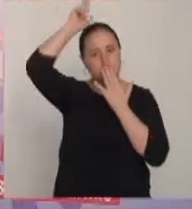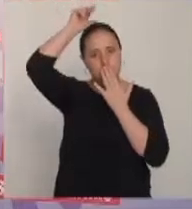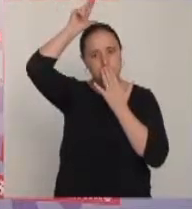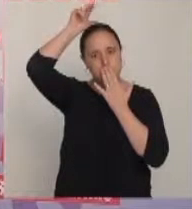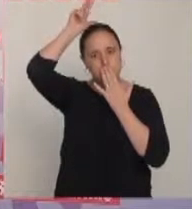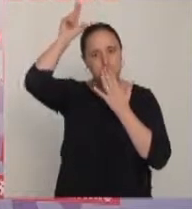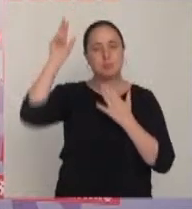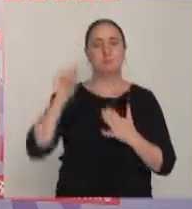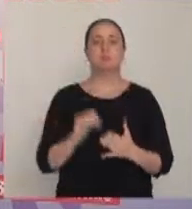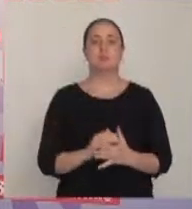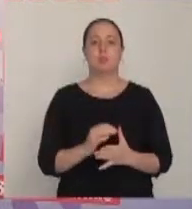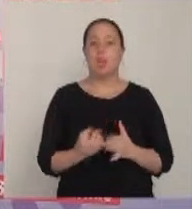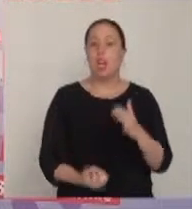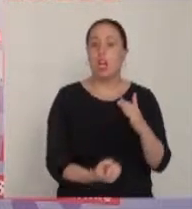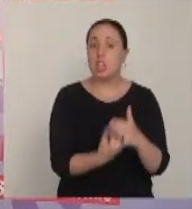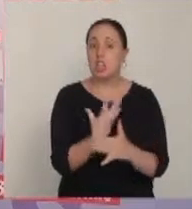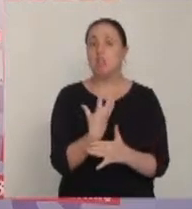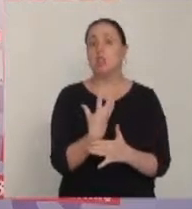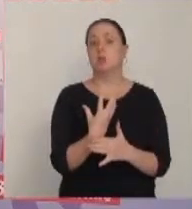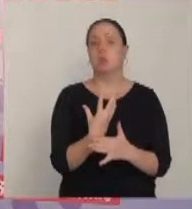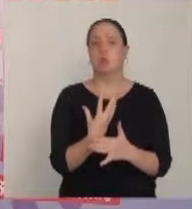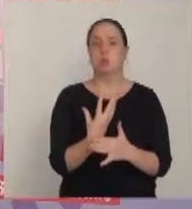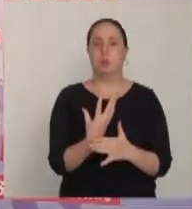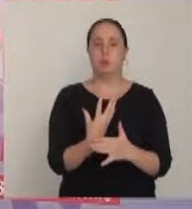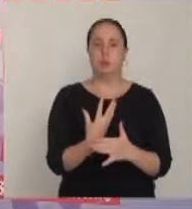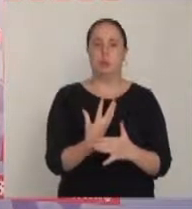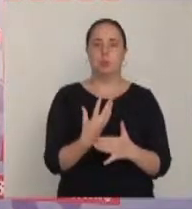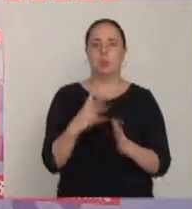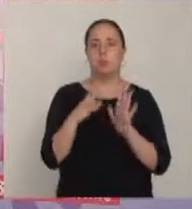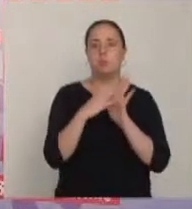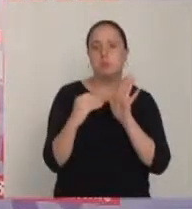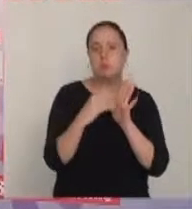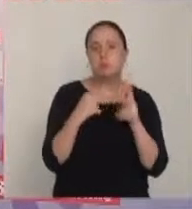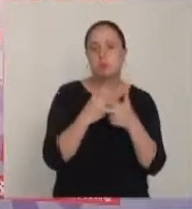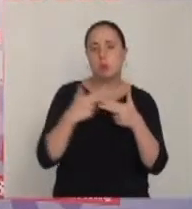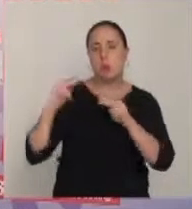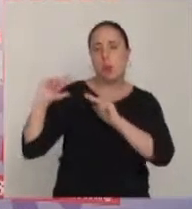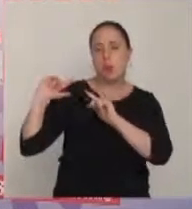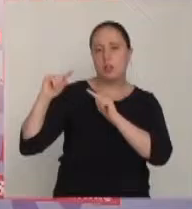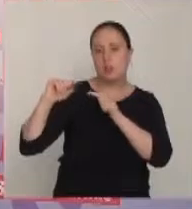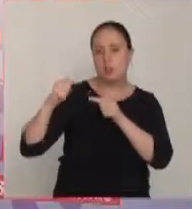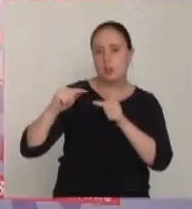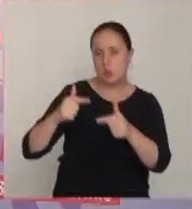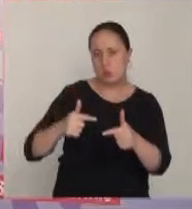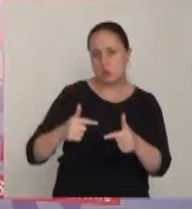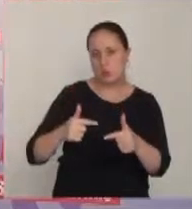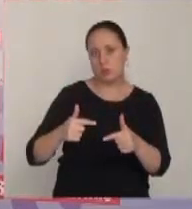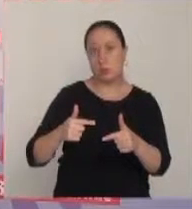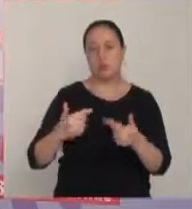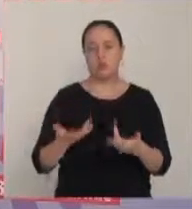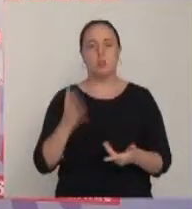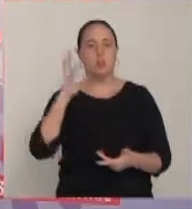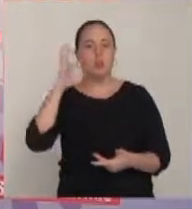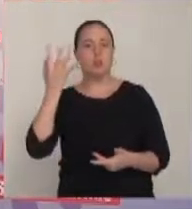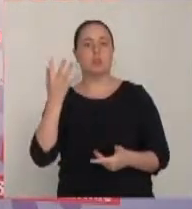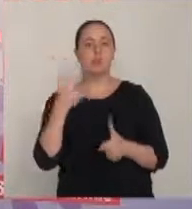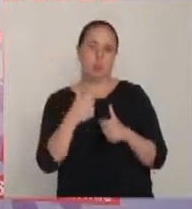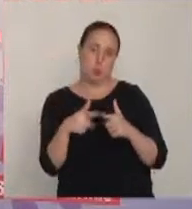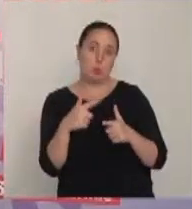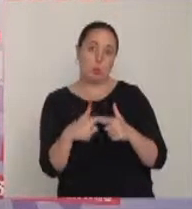autonomia indígena, criando modos tradicionais de